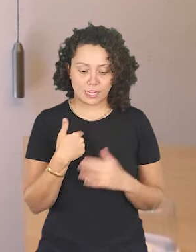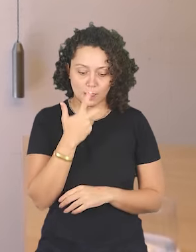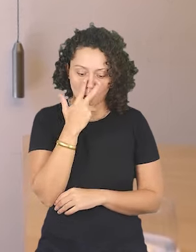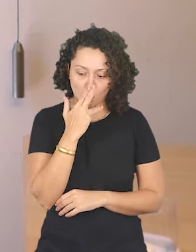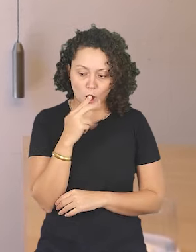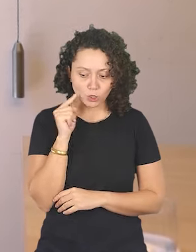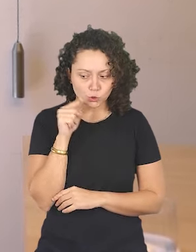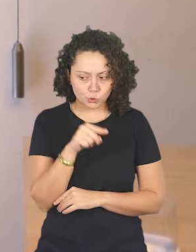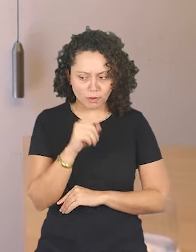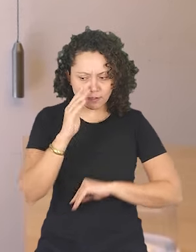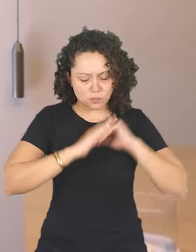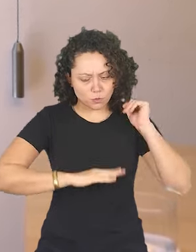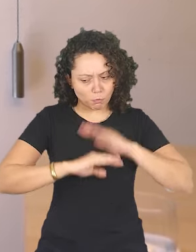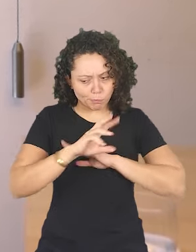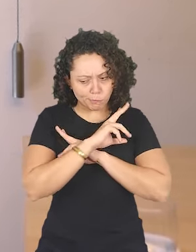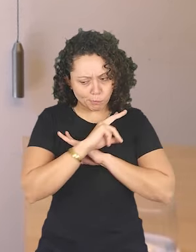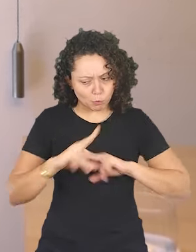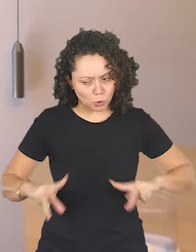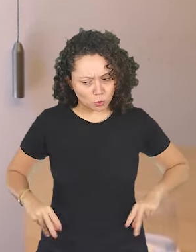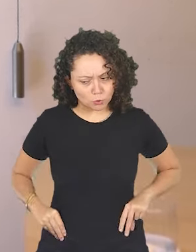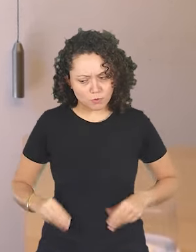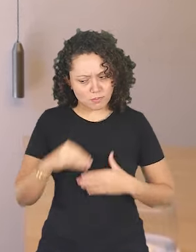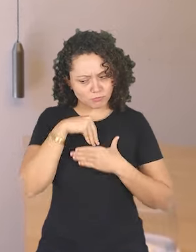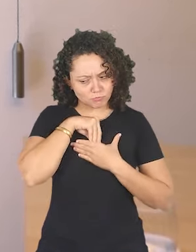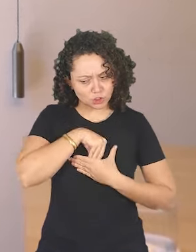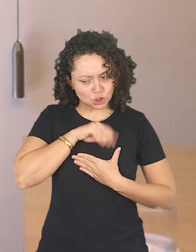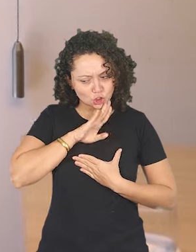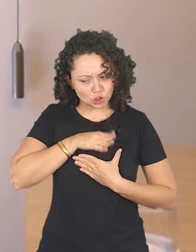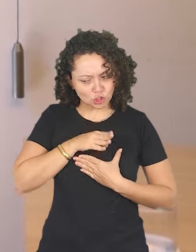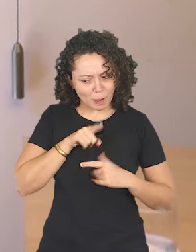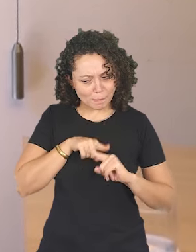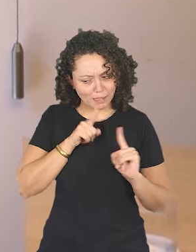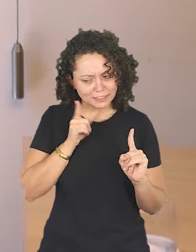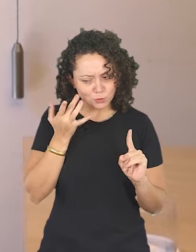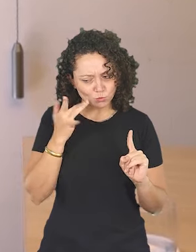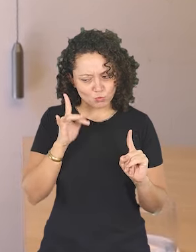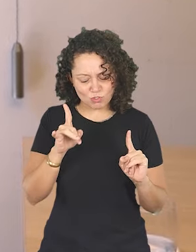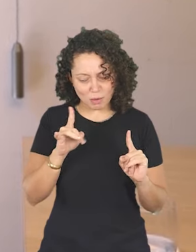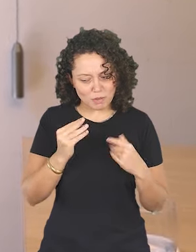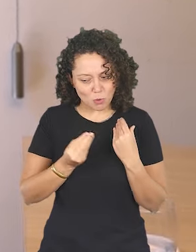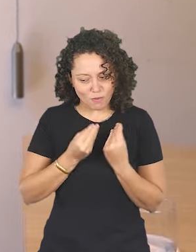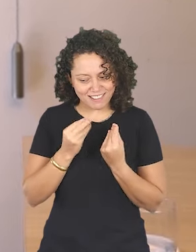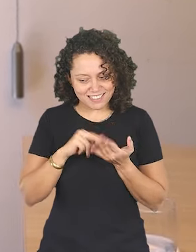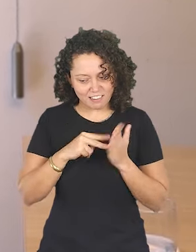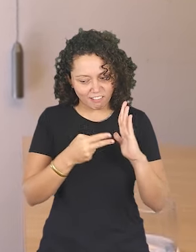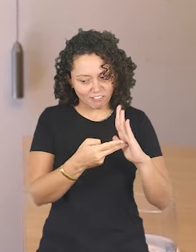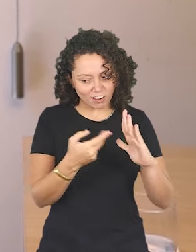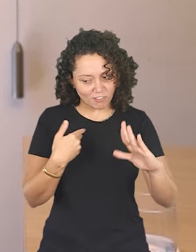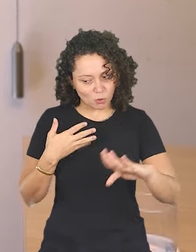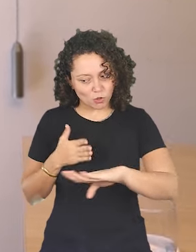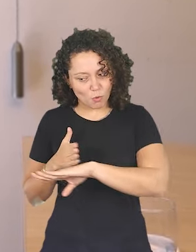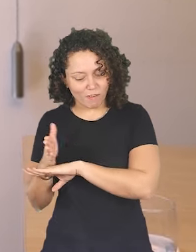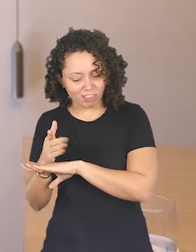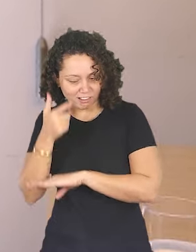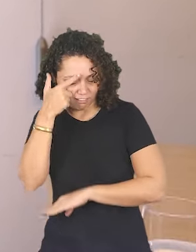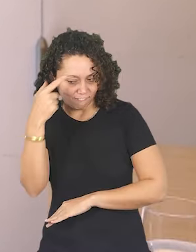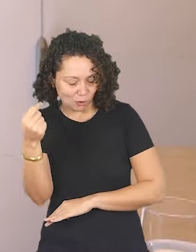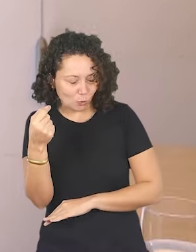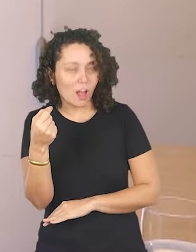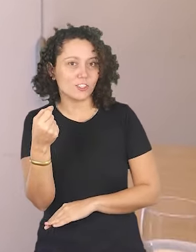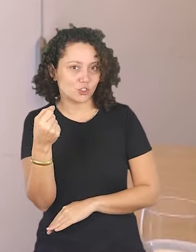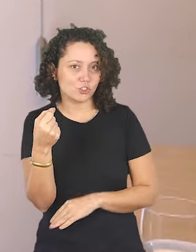e eu acho que essa coisa da produção sempre teve aqui dentro de mim em algum lugar, mas eu não sabia que chamava assim quando eu entrei na faculdade.